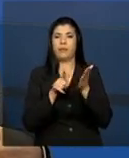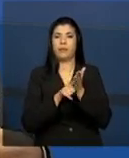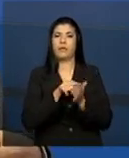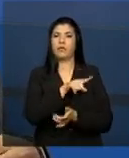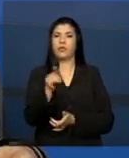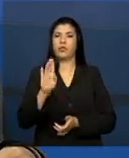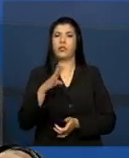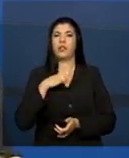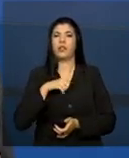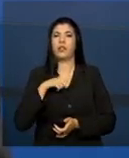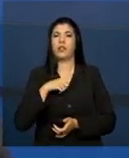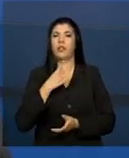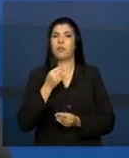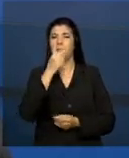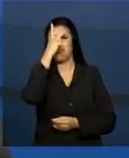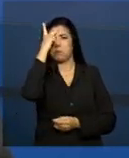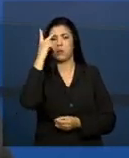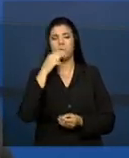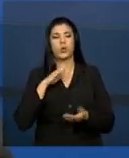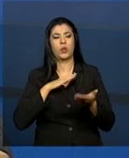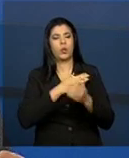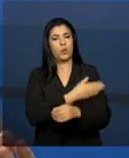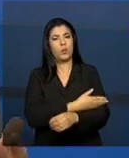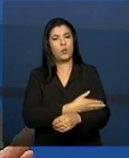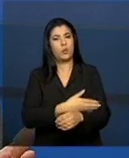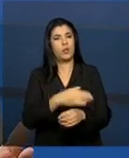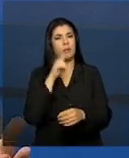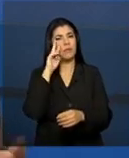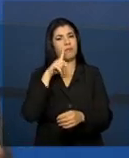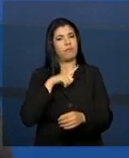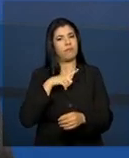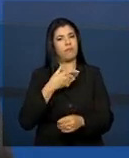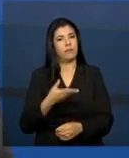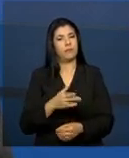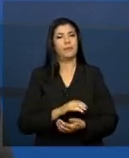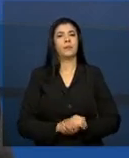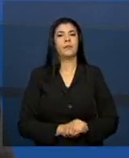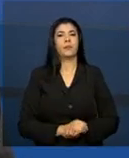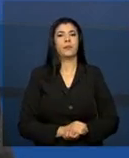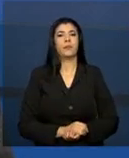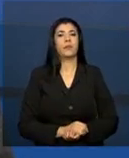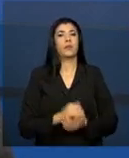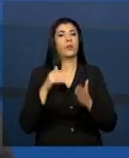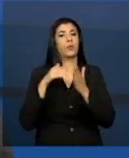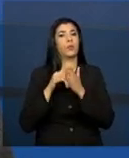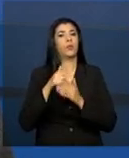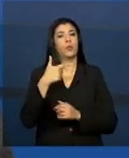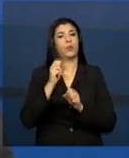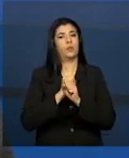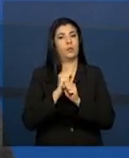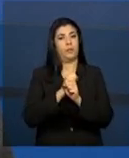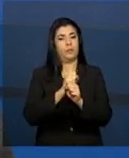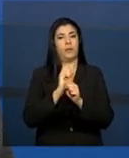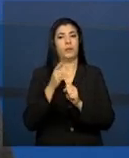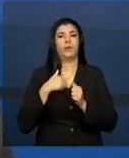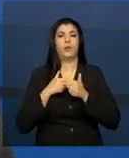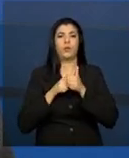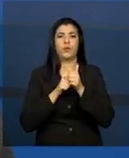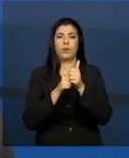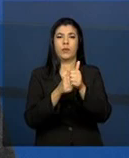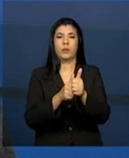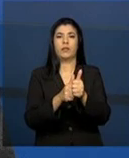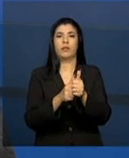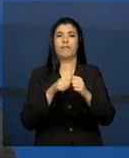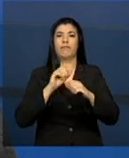acostumados. Bom, nesse, ao longo desses dois anos, né, que nós iniciamos propriamente a implantação,